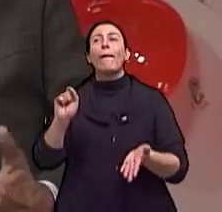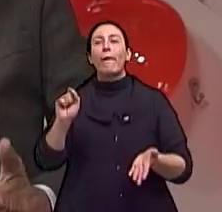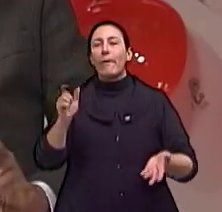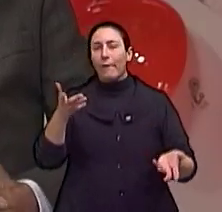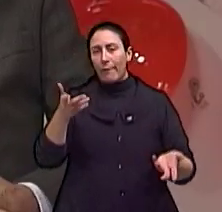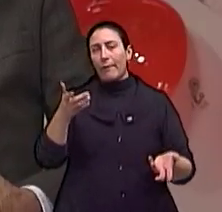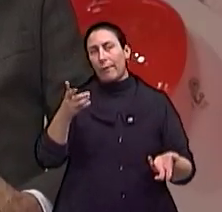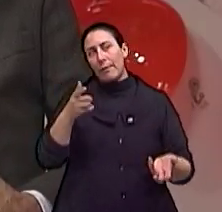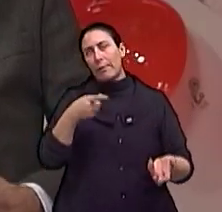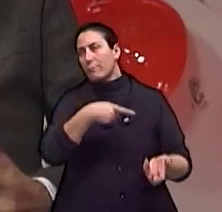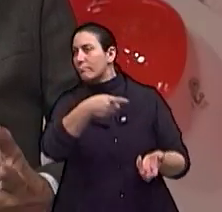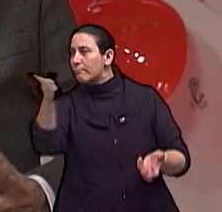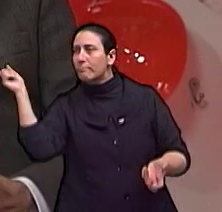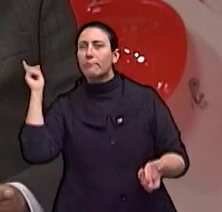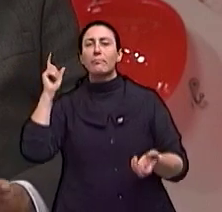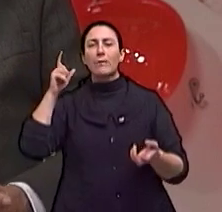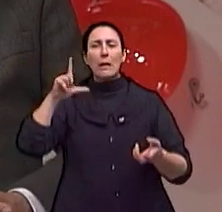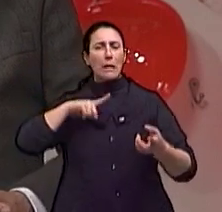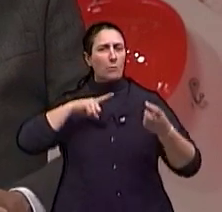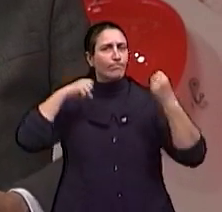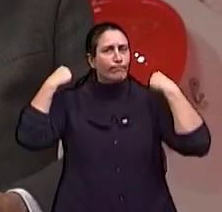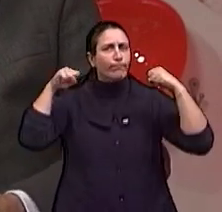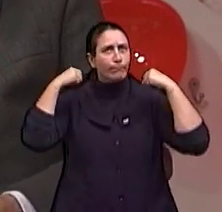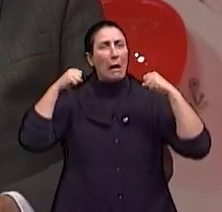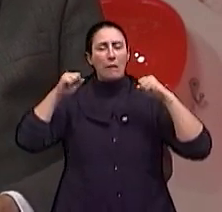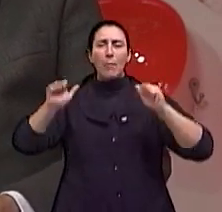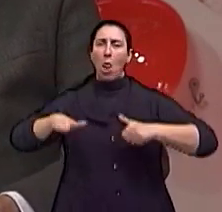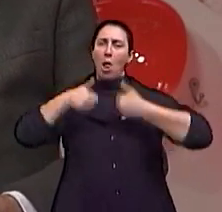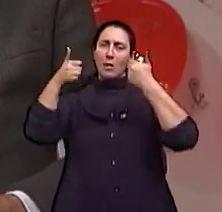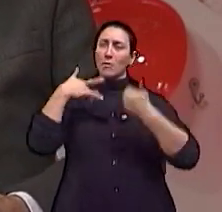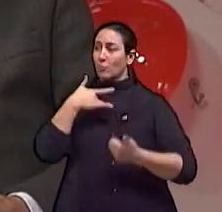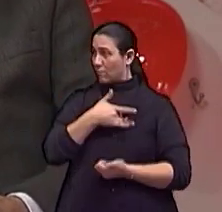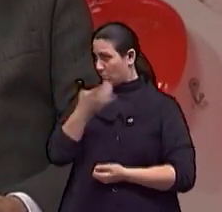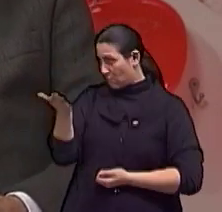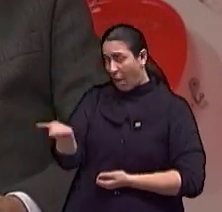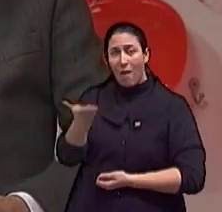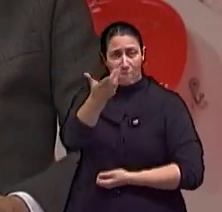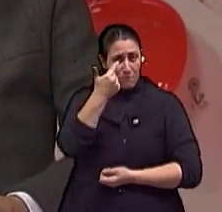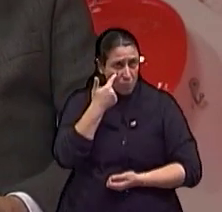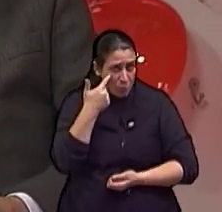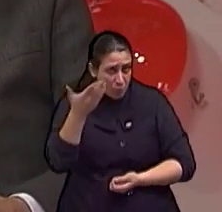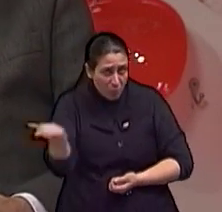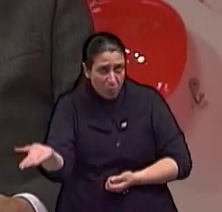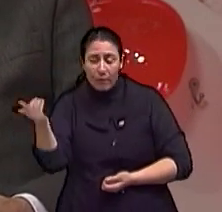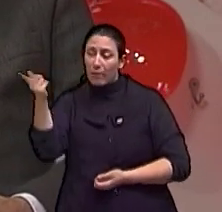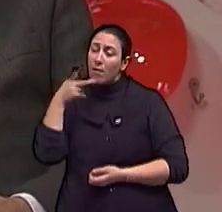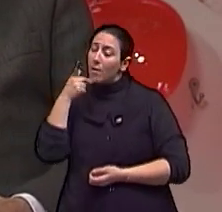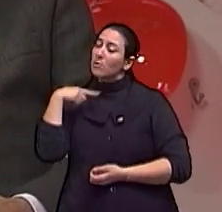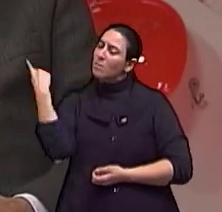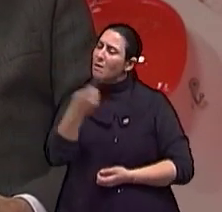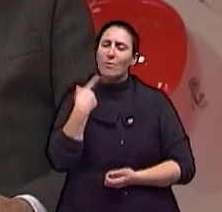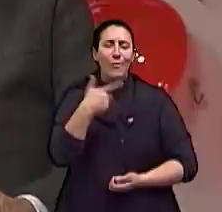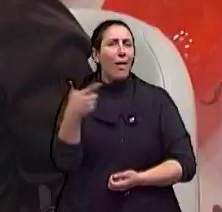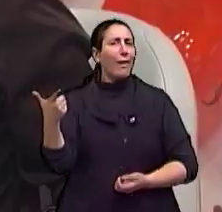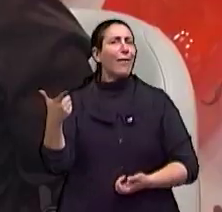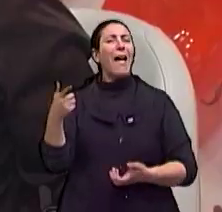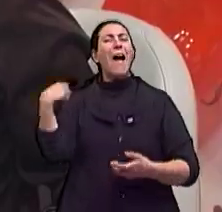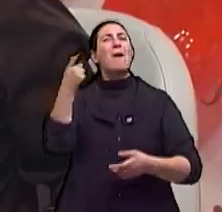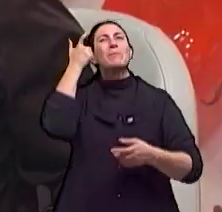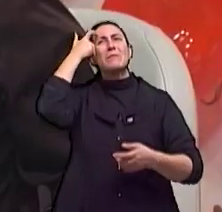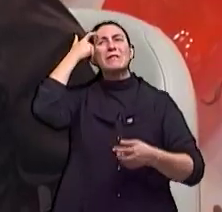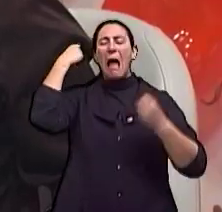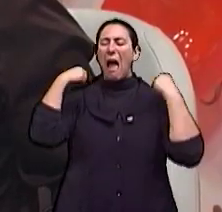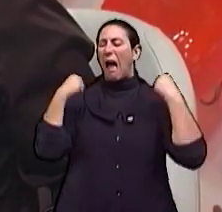fazendo exercícios, certamente vai viver melhor. Olha o que o doutor está dizendo, a gente agora fazendo exercício, não tem idade para começar a fazer